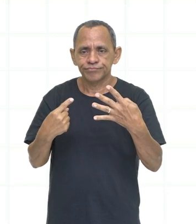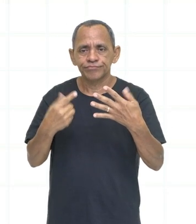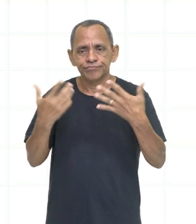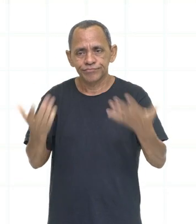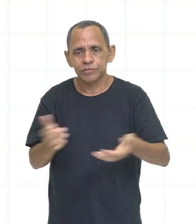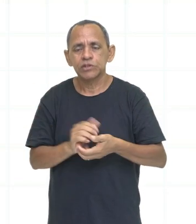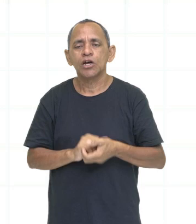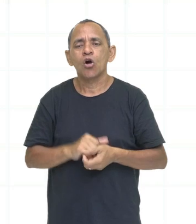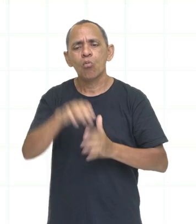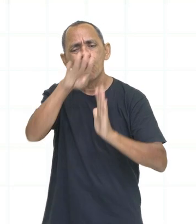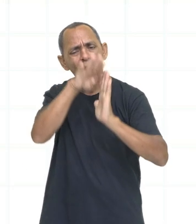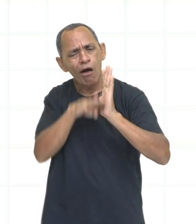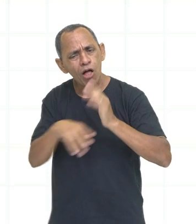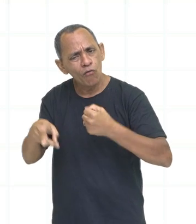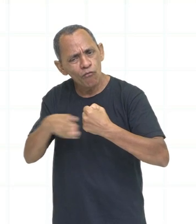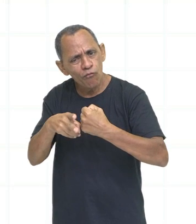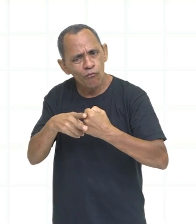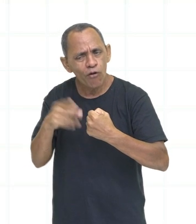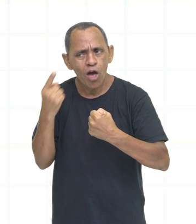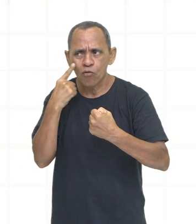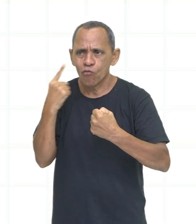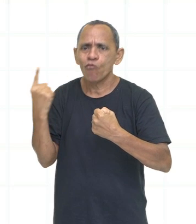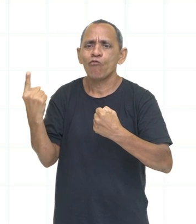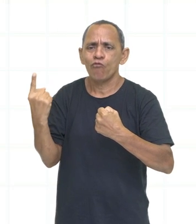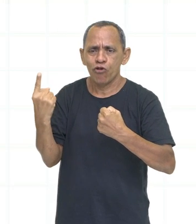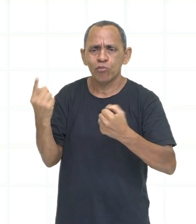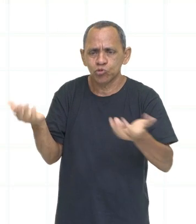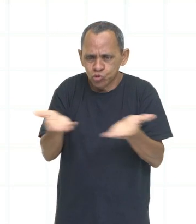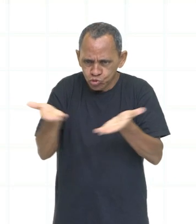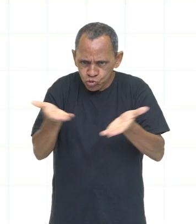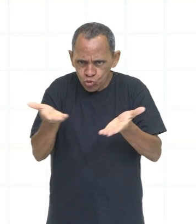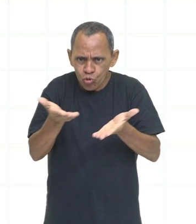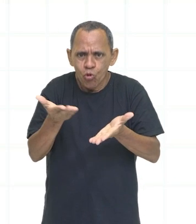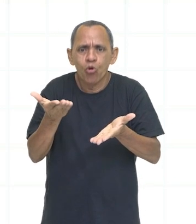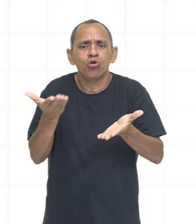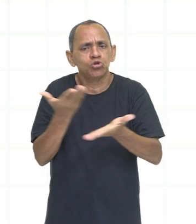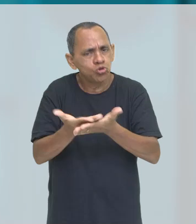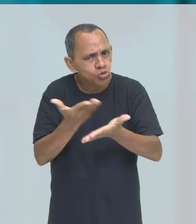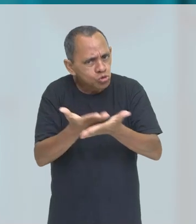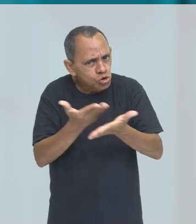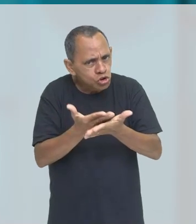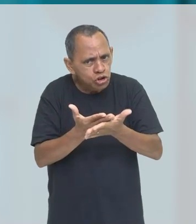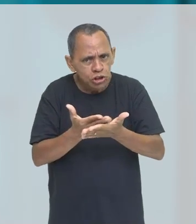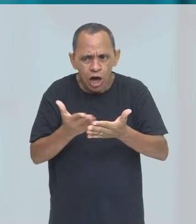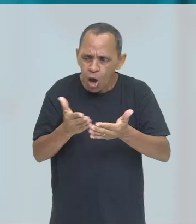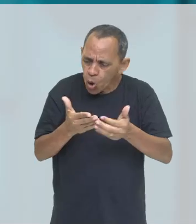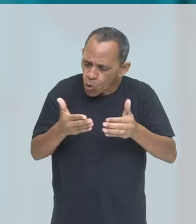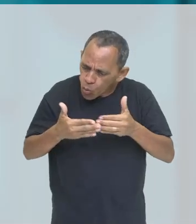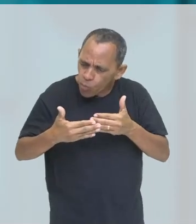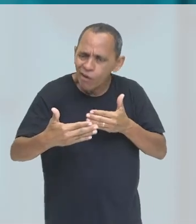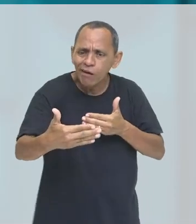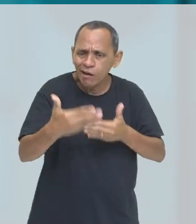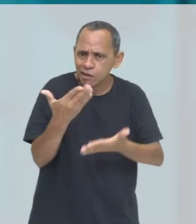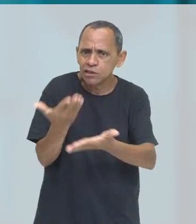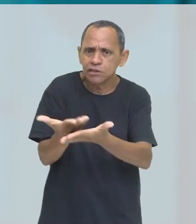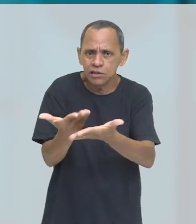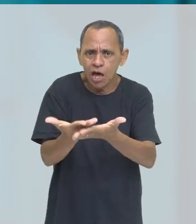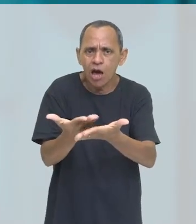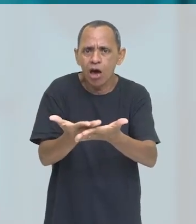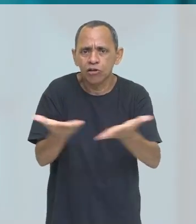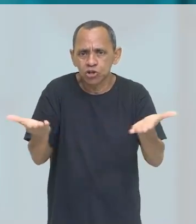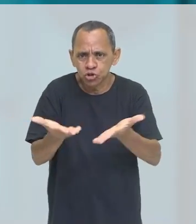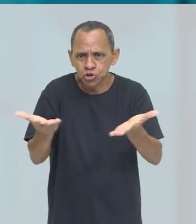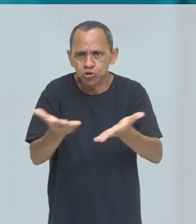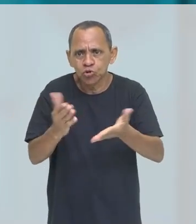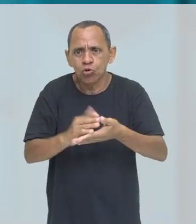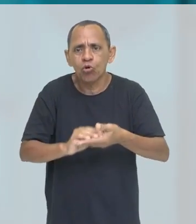foi a lista de verbos que nós vimos, Esses verbos, todos eles, nós trabalhamos com ele ao longo da aula, né? Fizemos um apanhado e já indico, né?